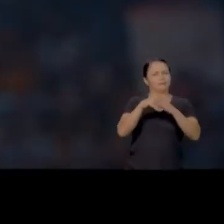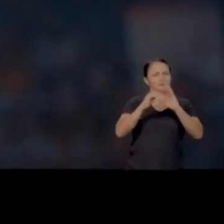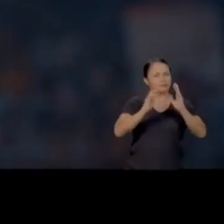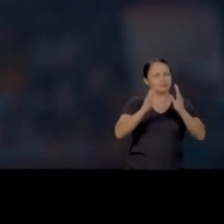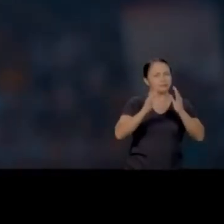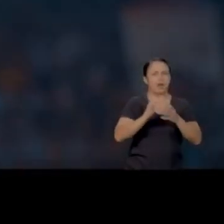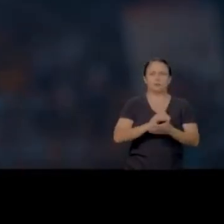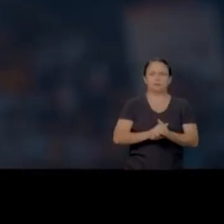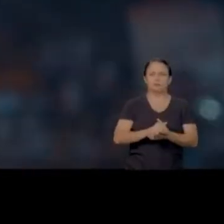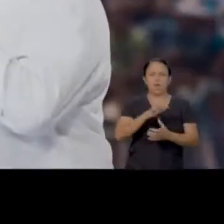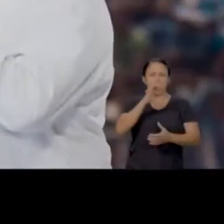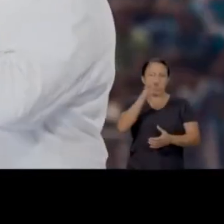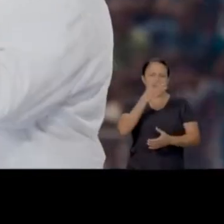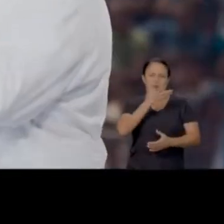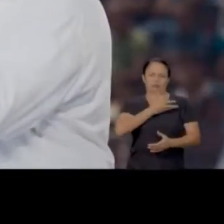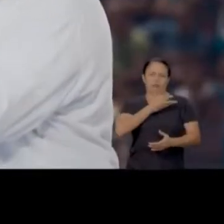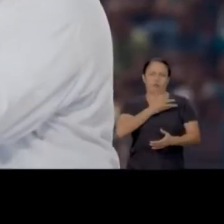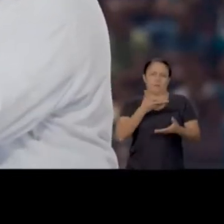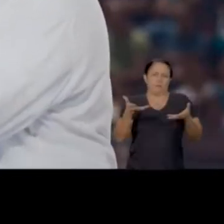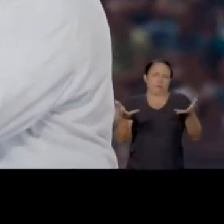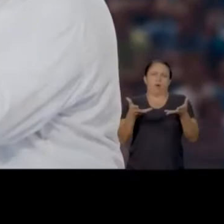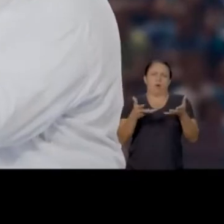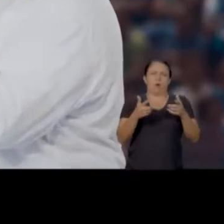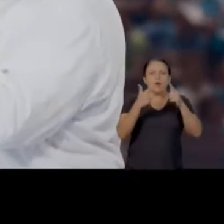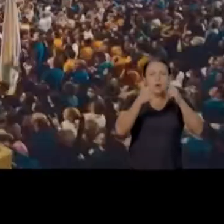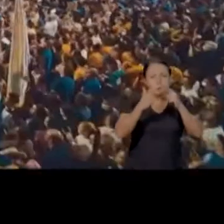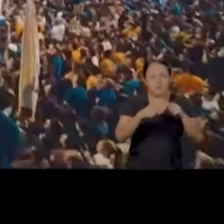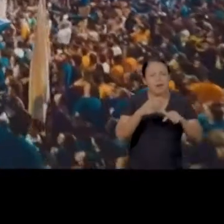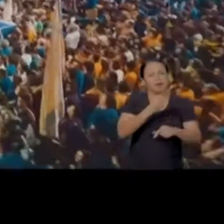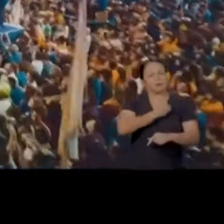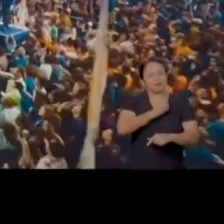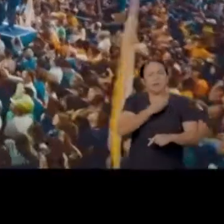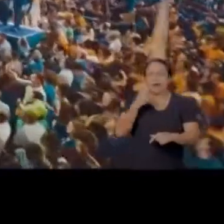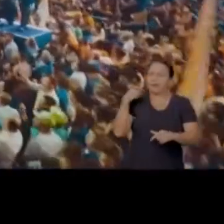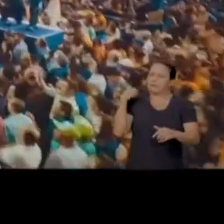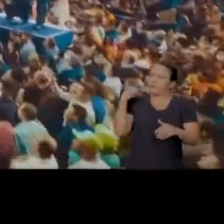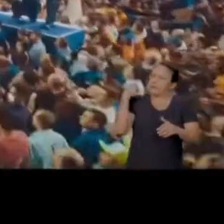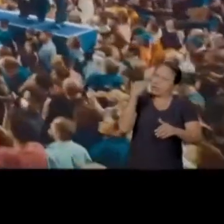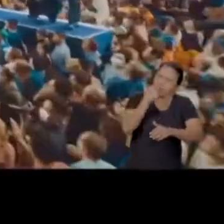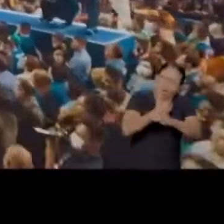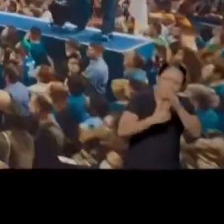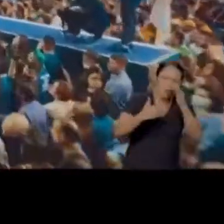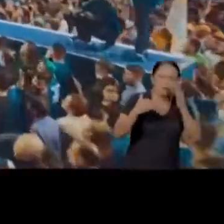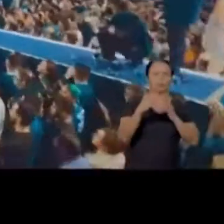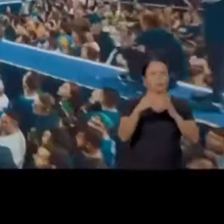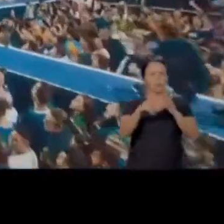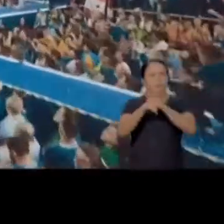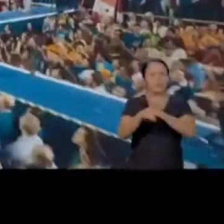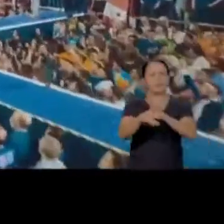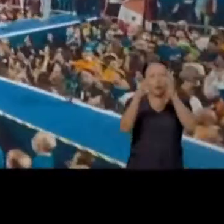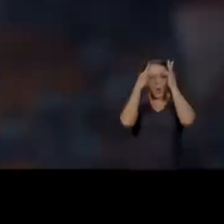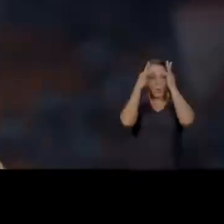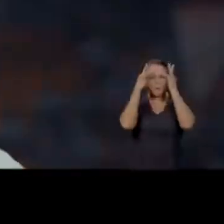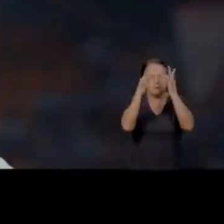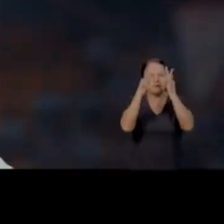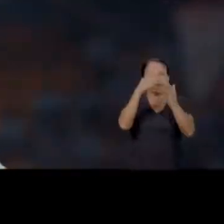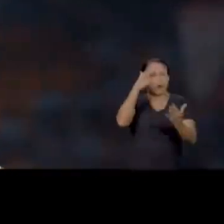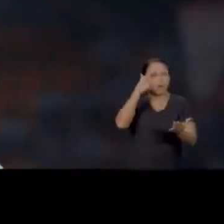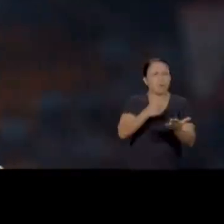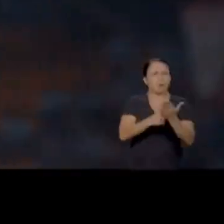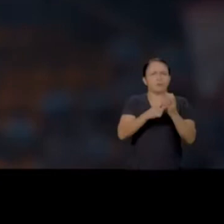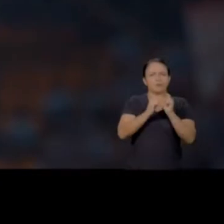eleição. Não sou parceiro de última hora, sou parceiro da vida inteira. Leal, junto